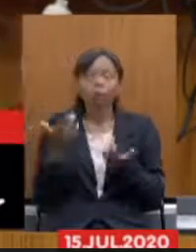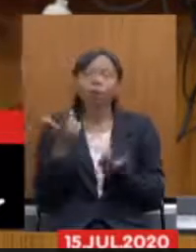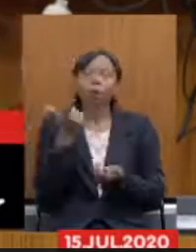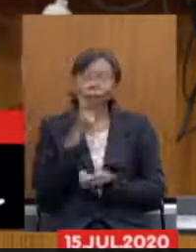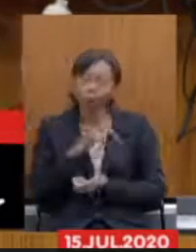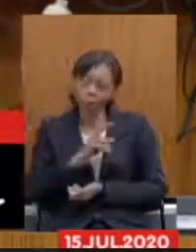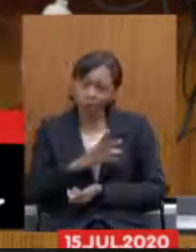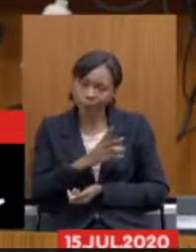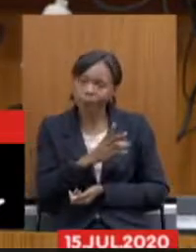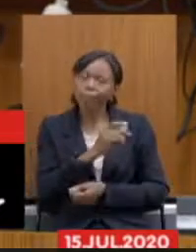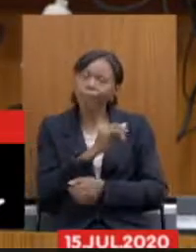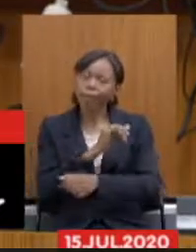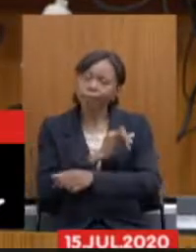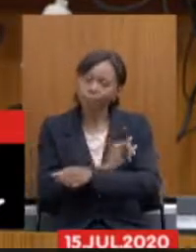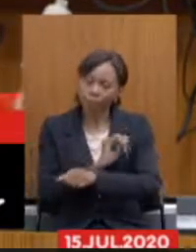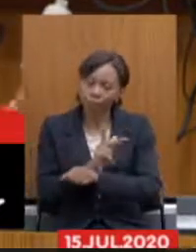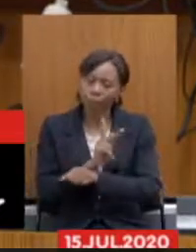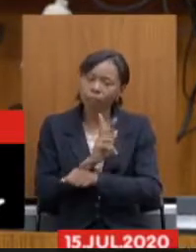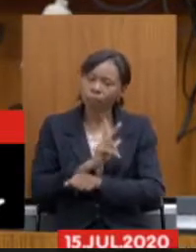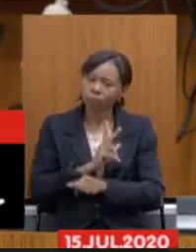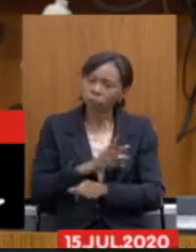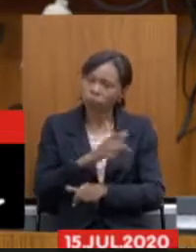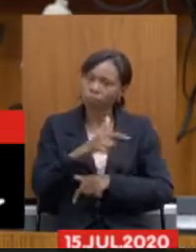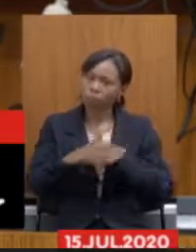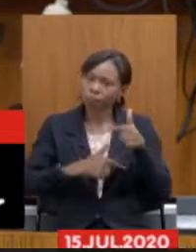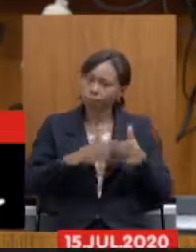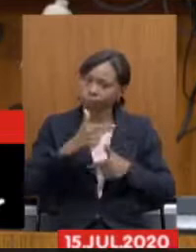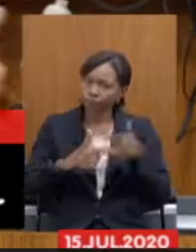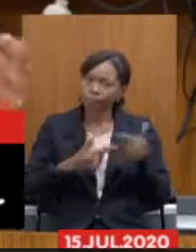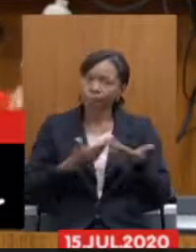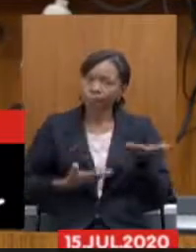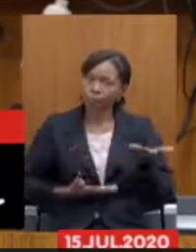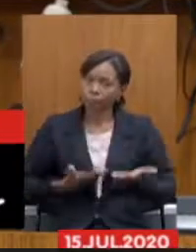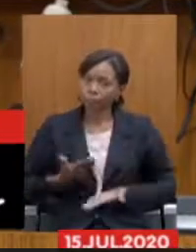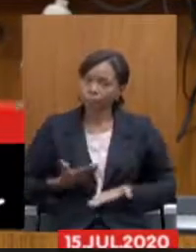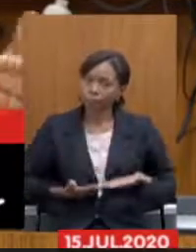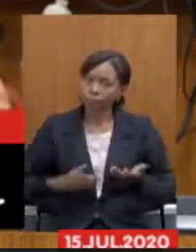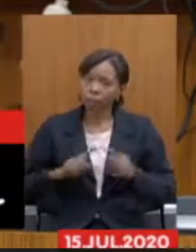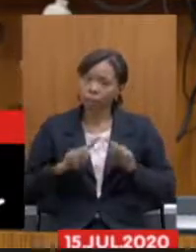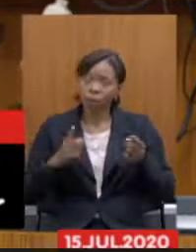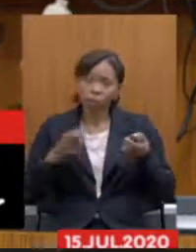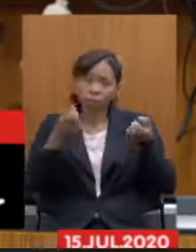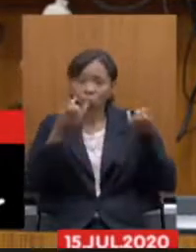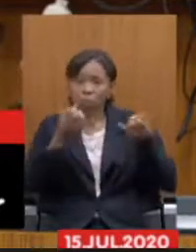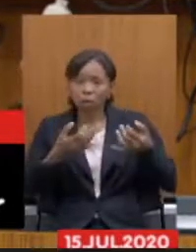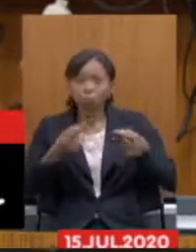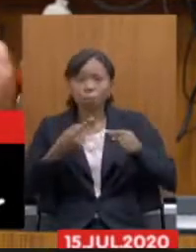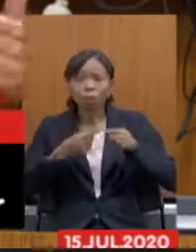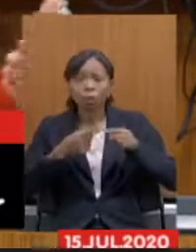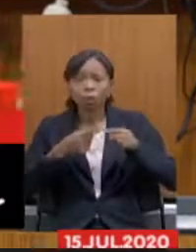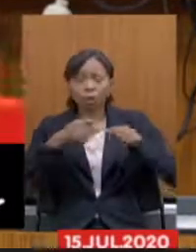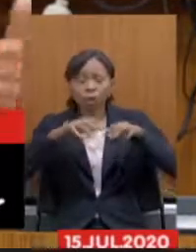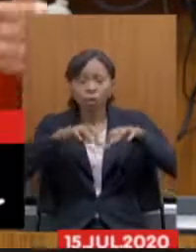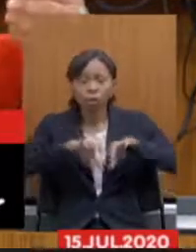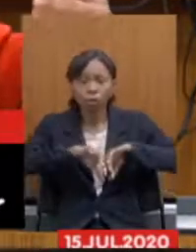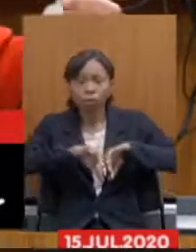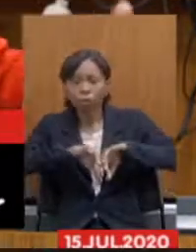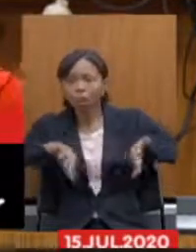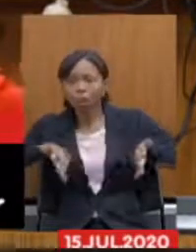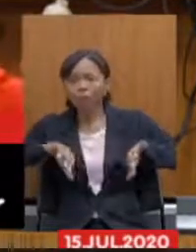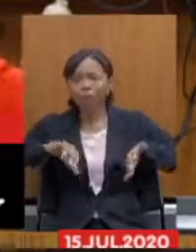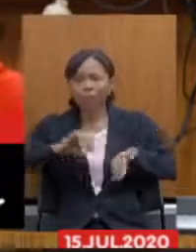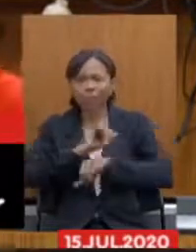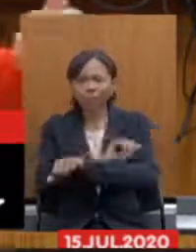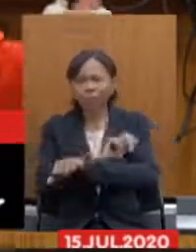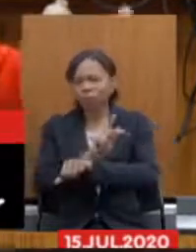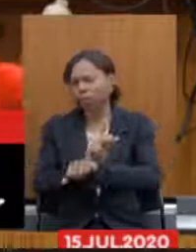quais ele tem a sua origem e portanto não há o que explique nenhum desmembramento do IPSENG então eu gostaria de